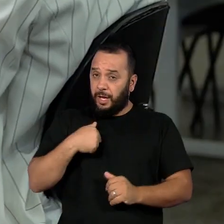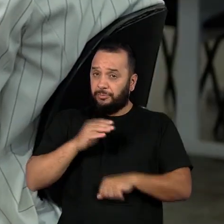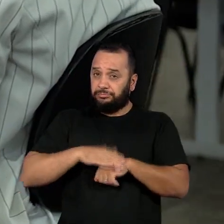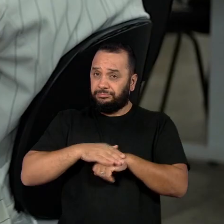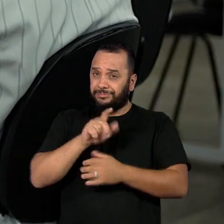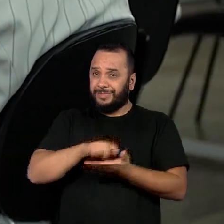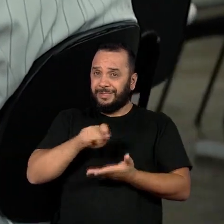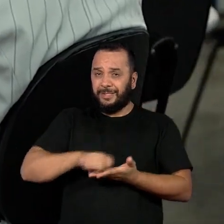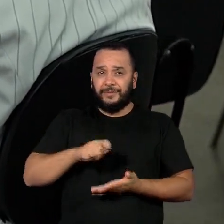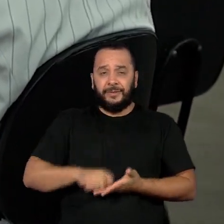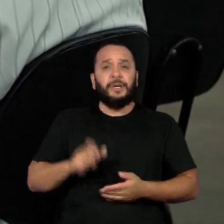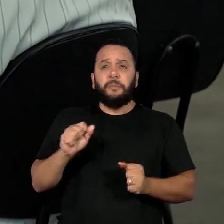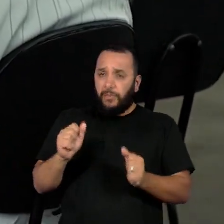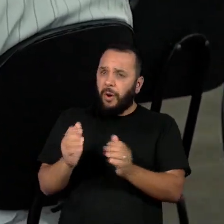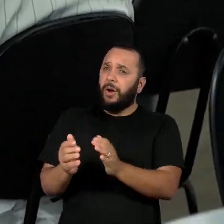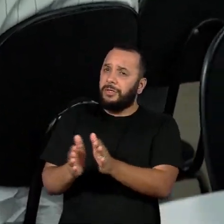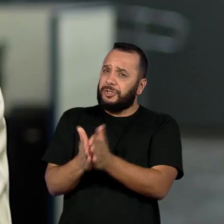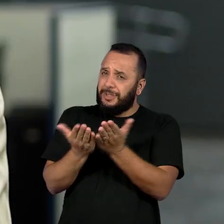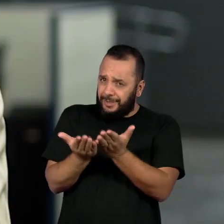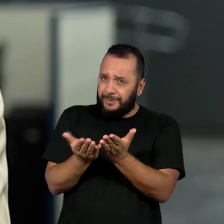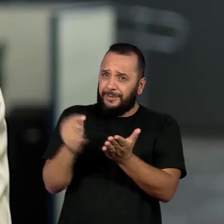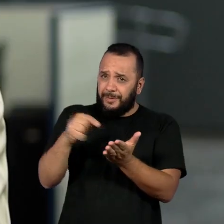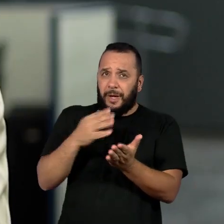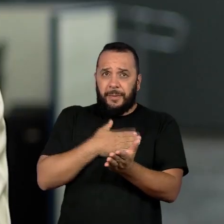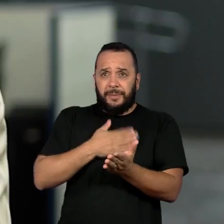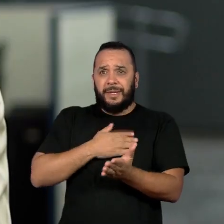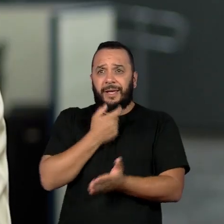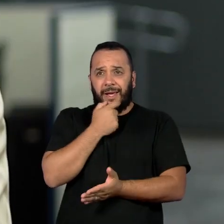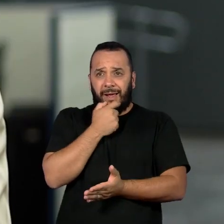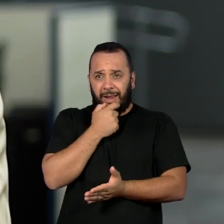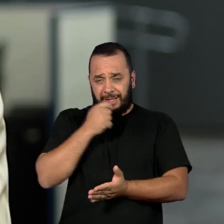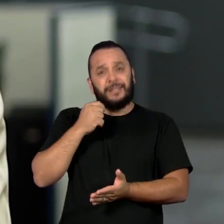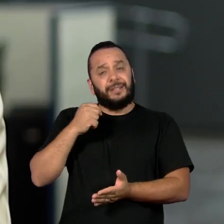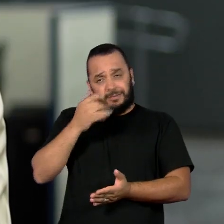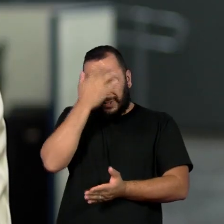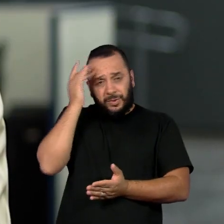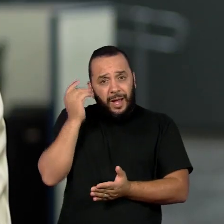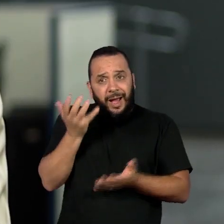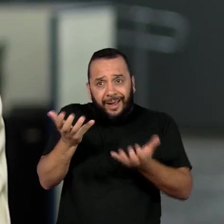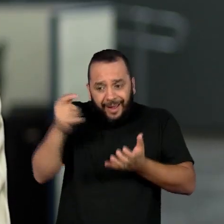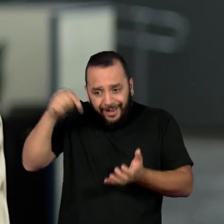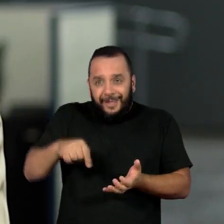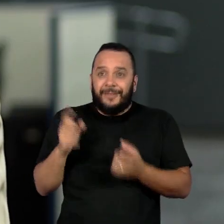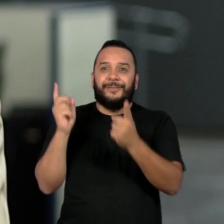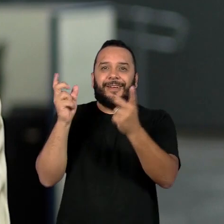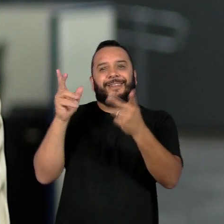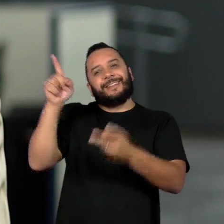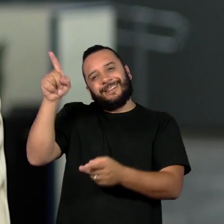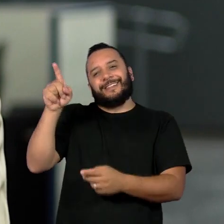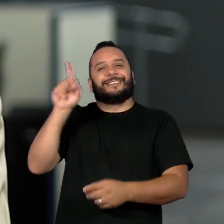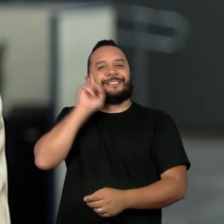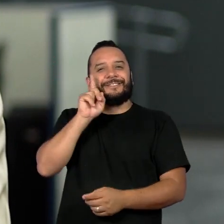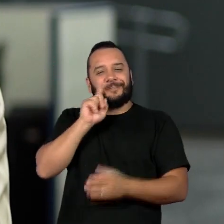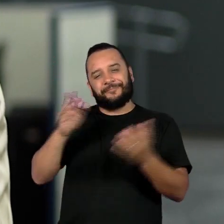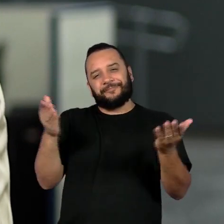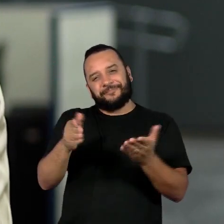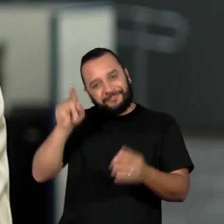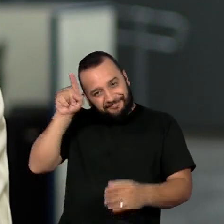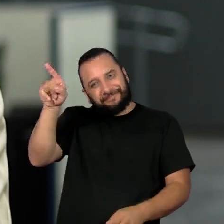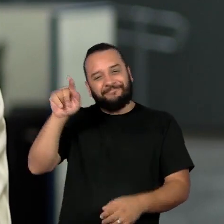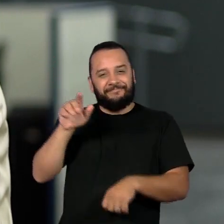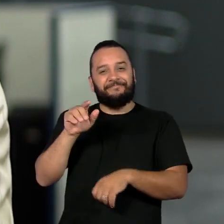pode mandar uns livros para mim em inglês? Que o pessoal daqui quer. Ele está sendo vendido lá nos Estados Unidos por ela.